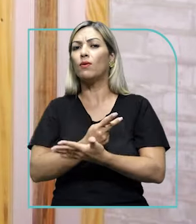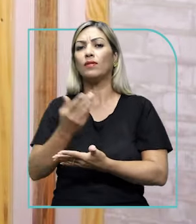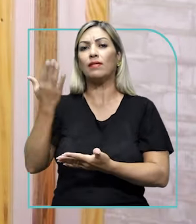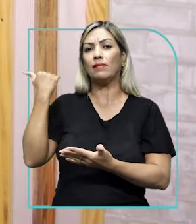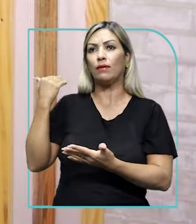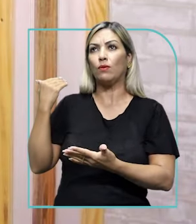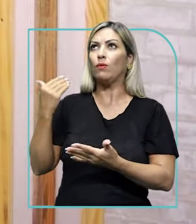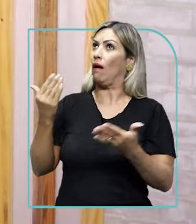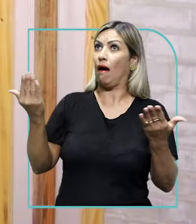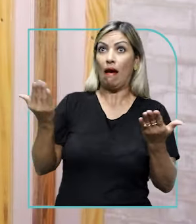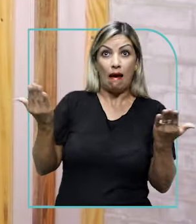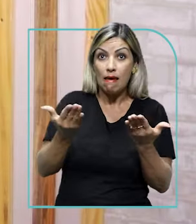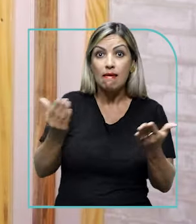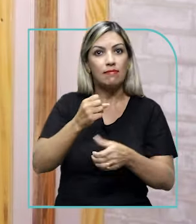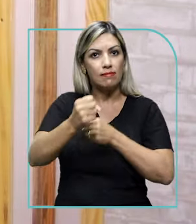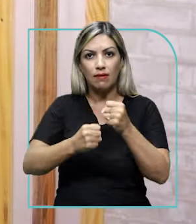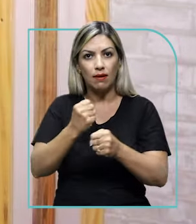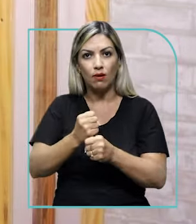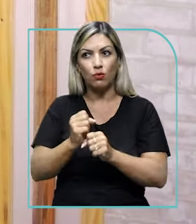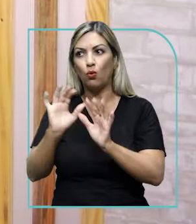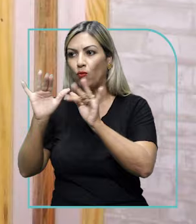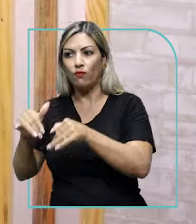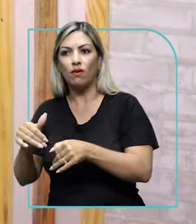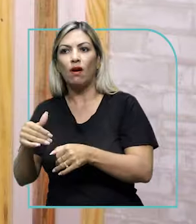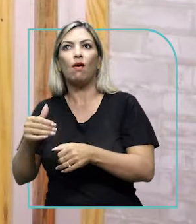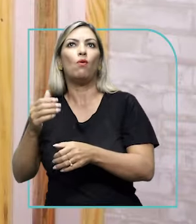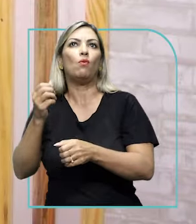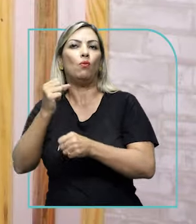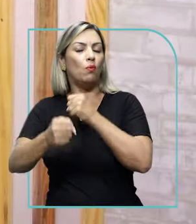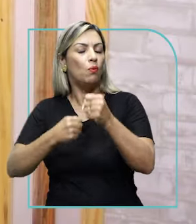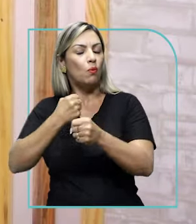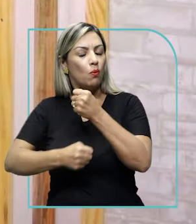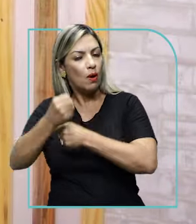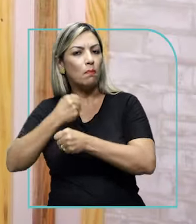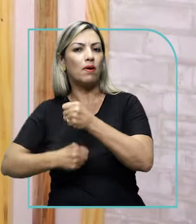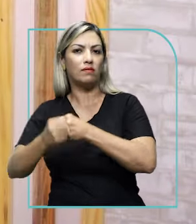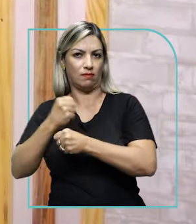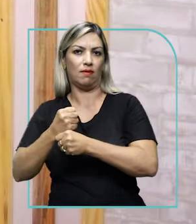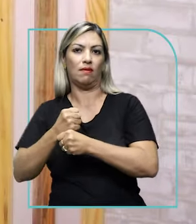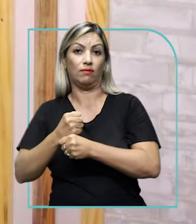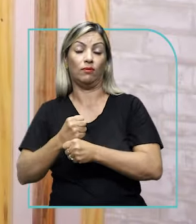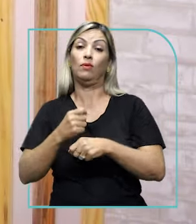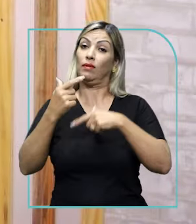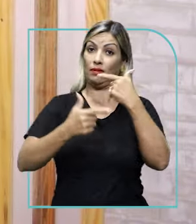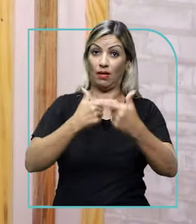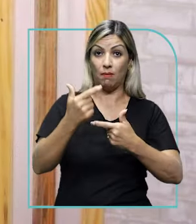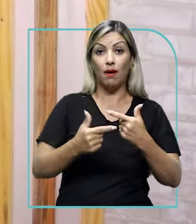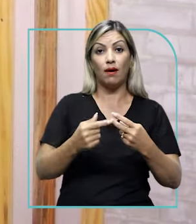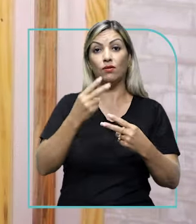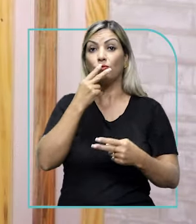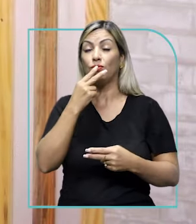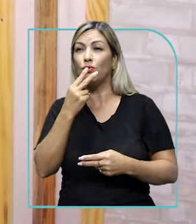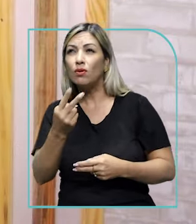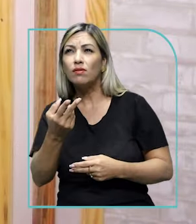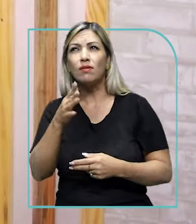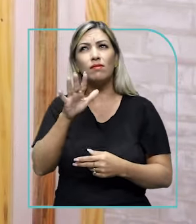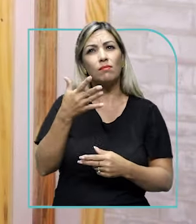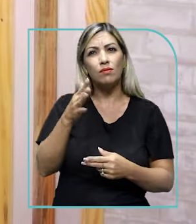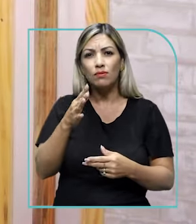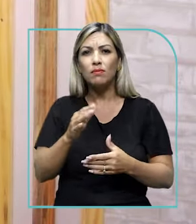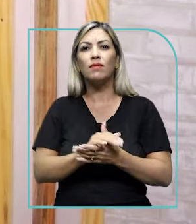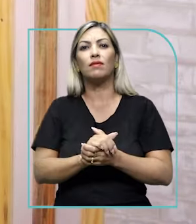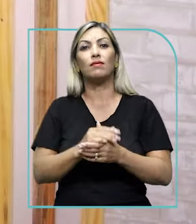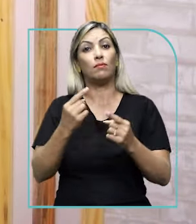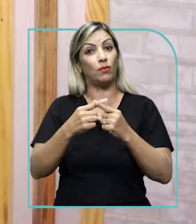esse ano, não são temas que aconteceram no final do ano passado. Trabalha-se aí com a janela de dois anos, aproximadamente,